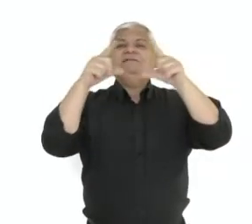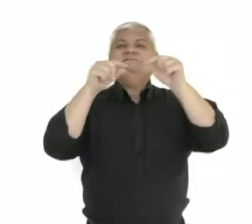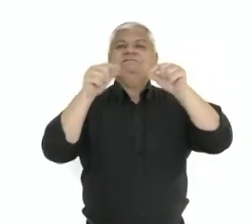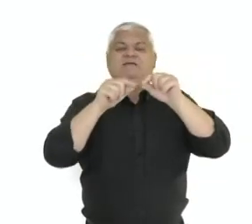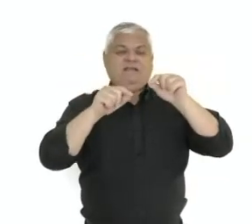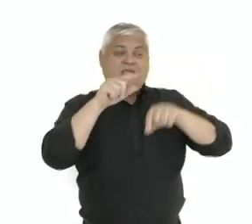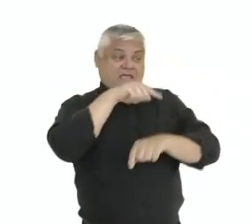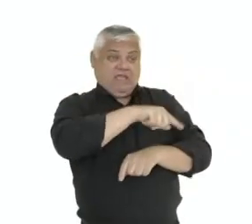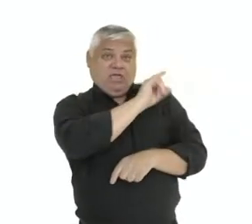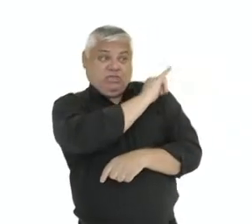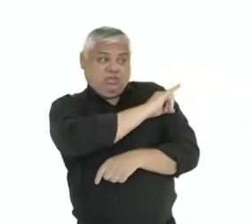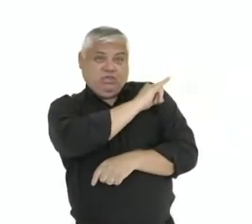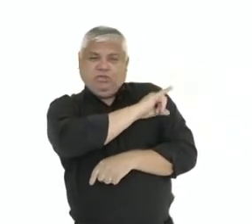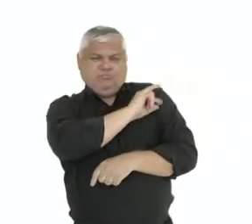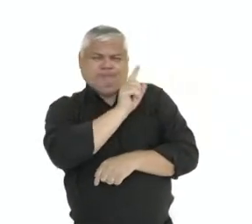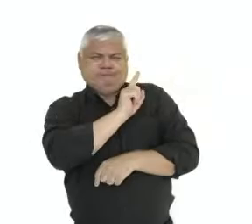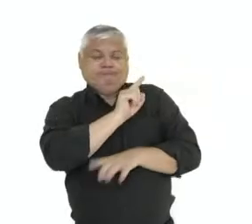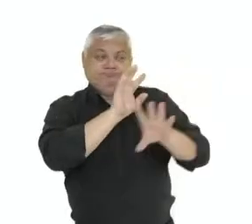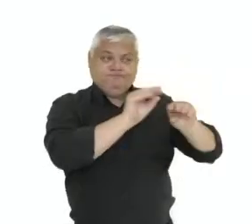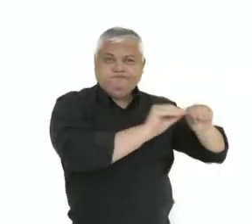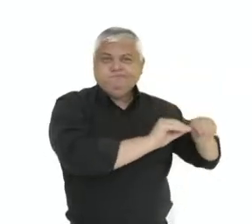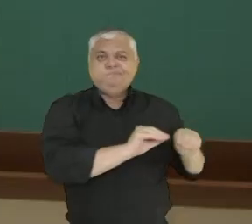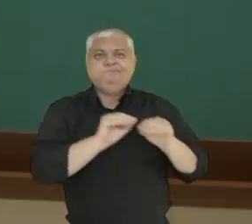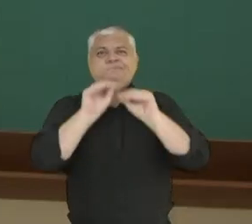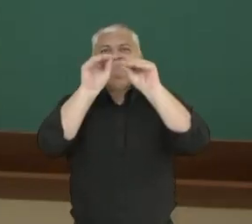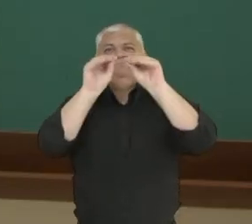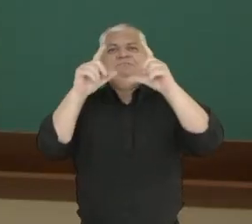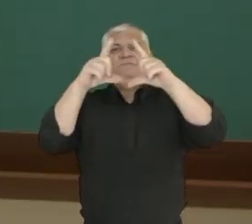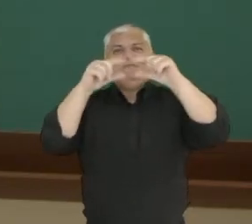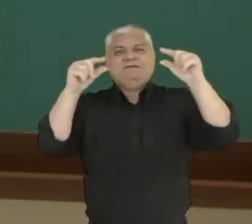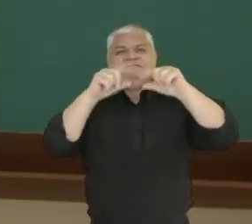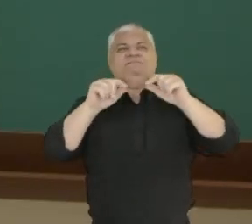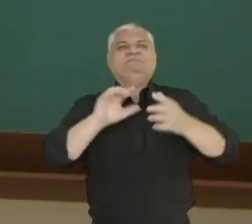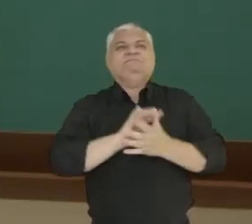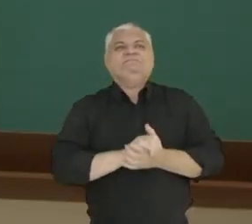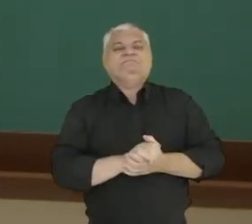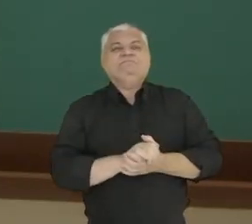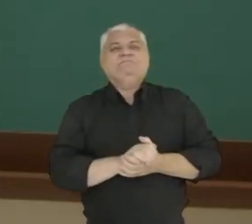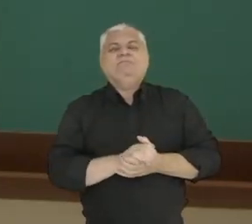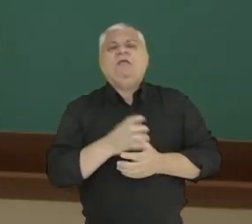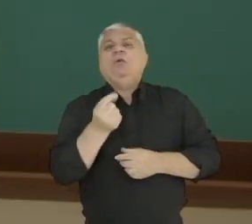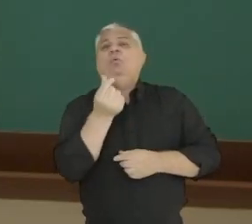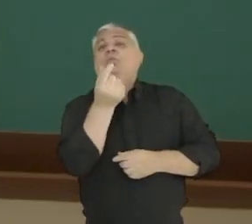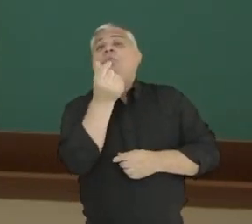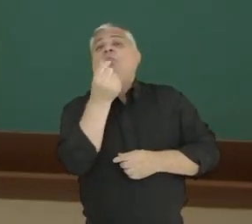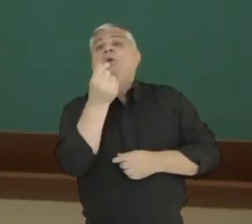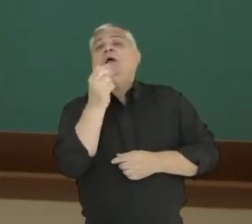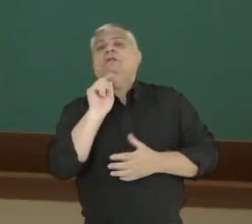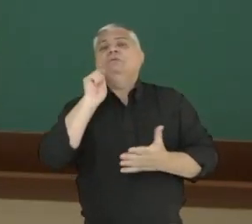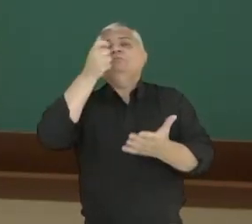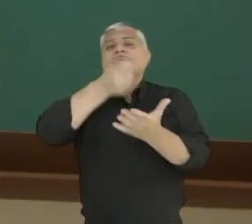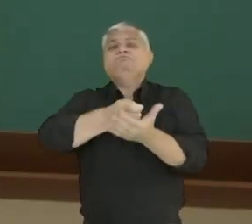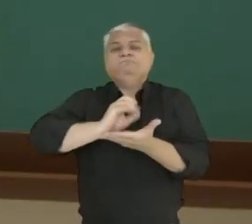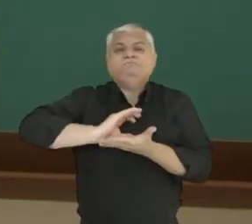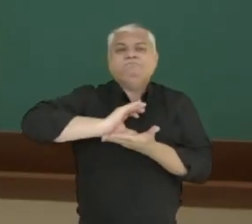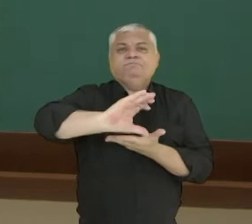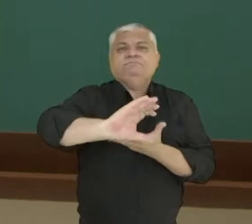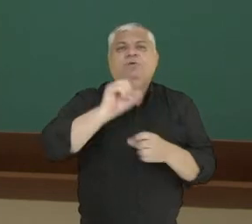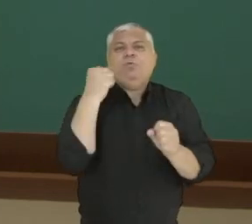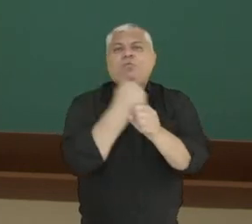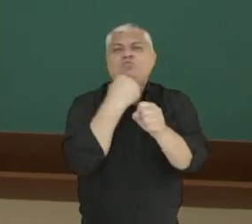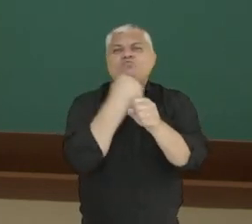de Janeiro para a atual cidade de Brasília. Quanto custaria você construir uma cidade